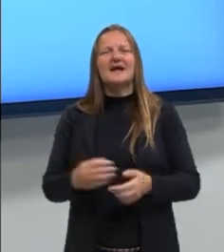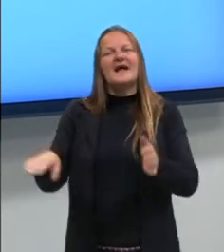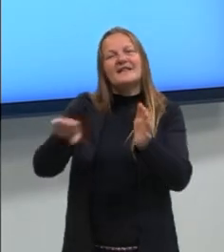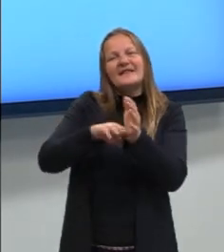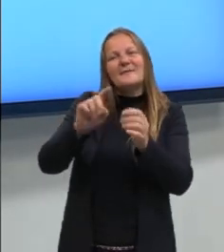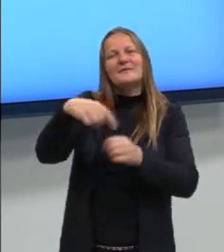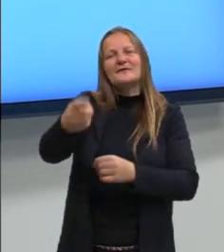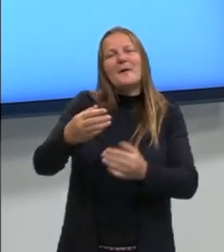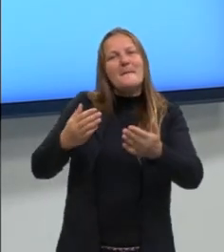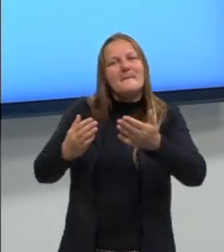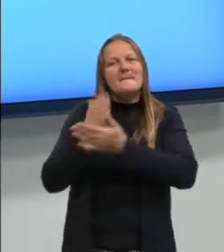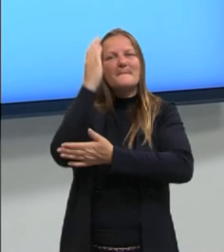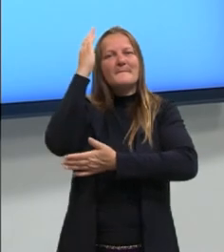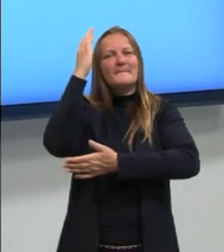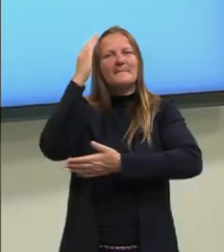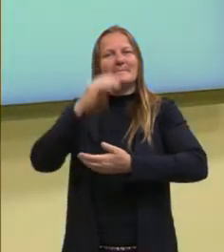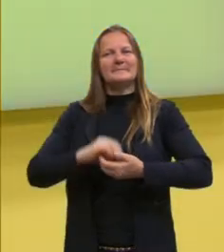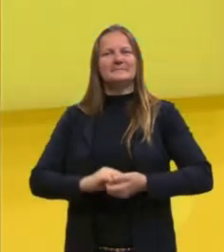a próxima, partiu passar!